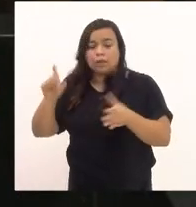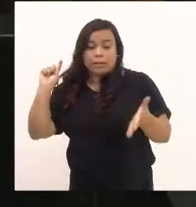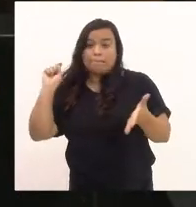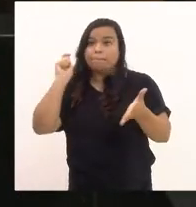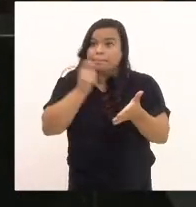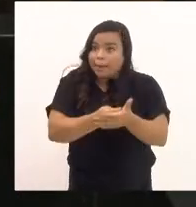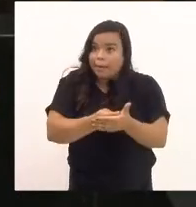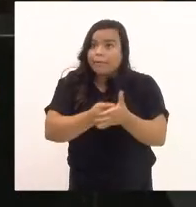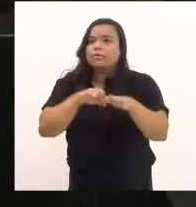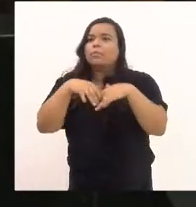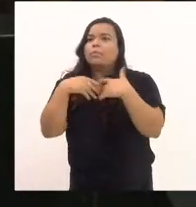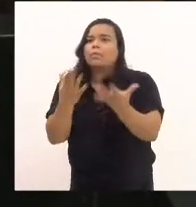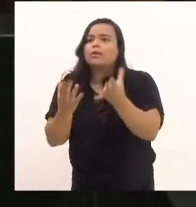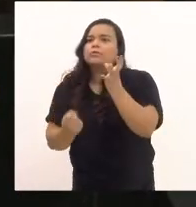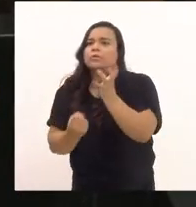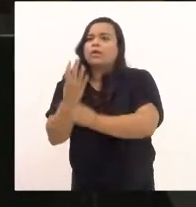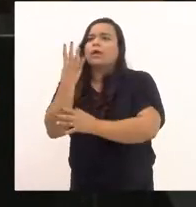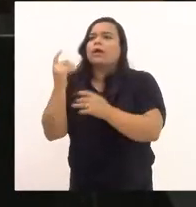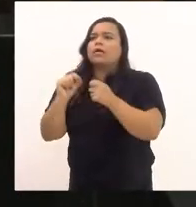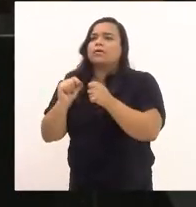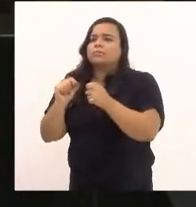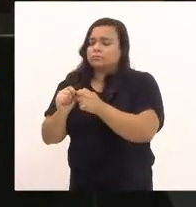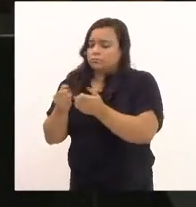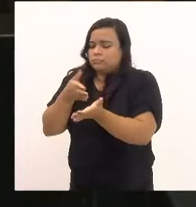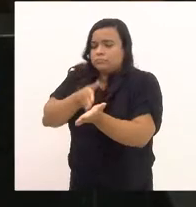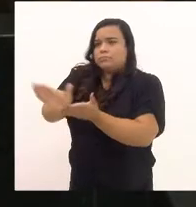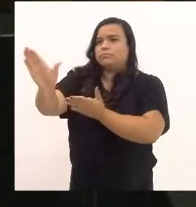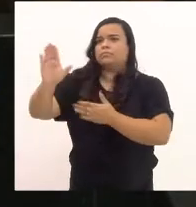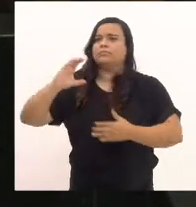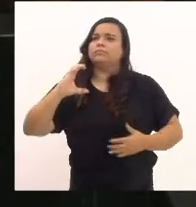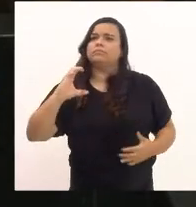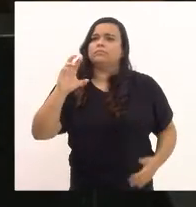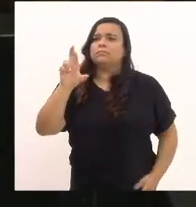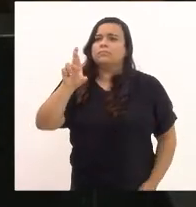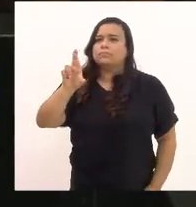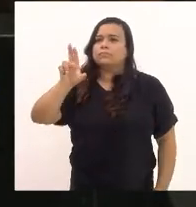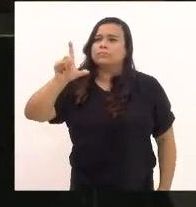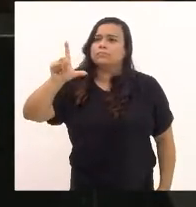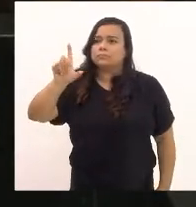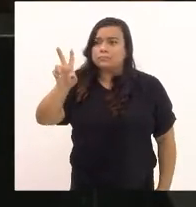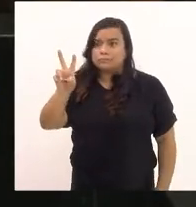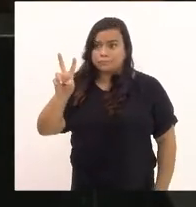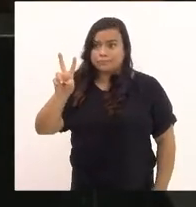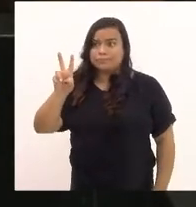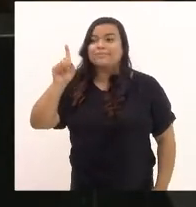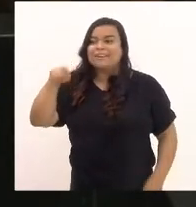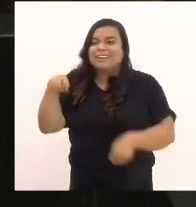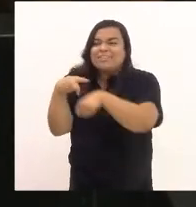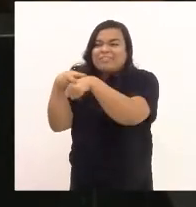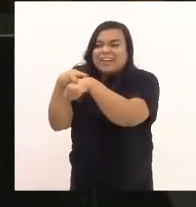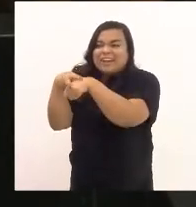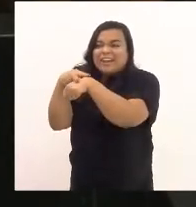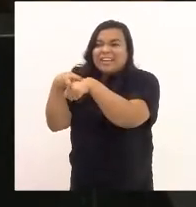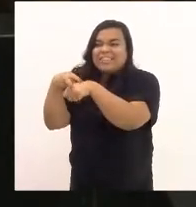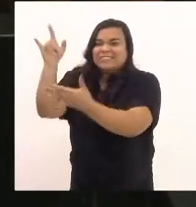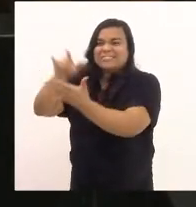obter o seu CRLV, o popular verdinho,